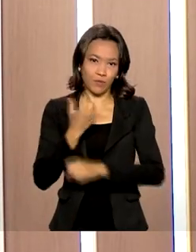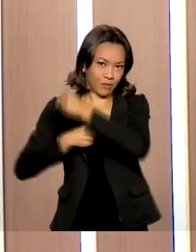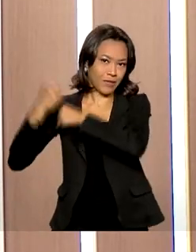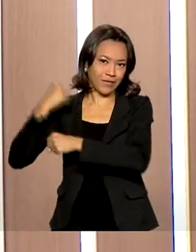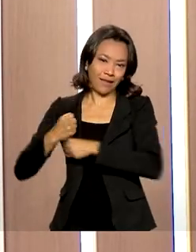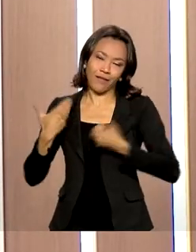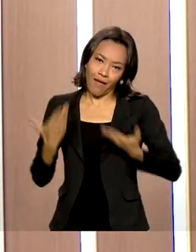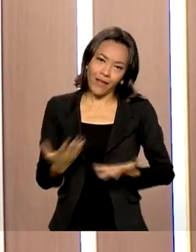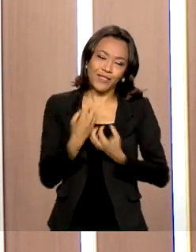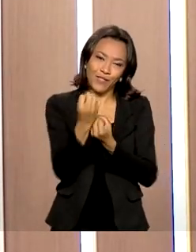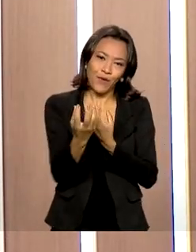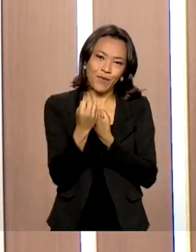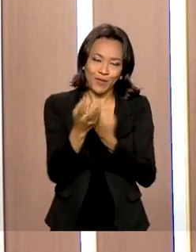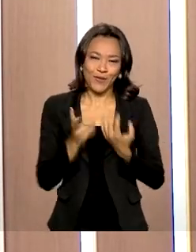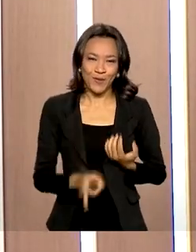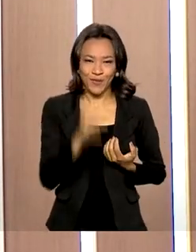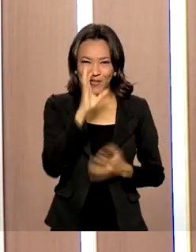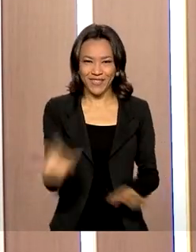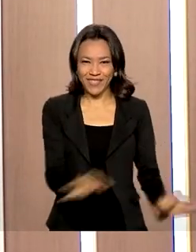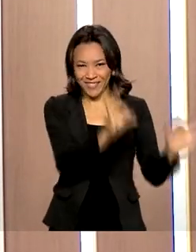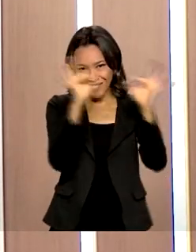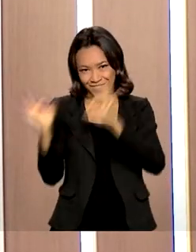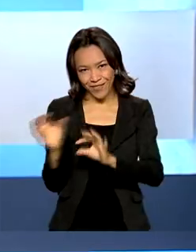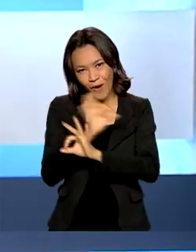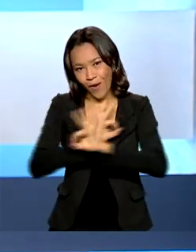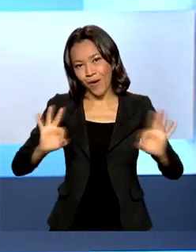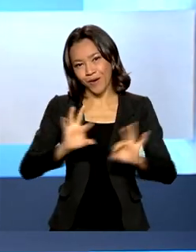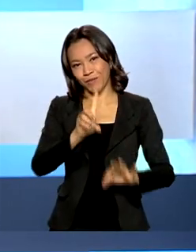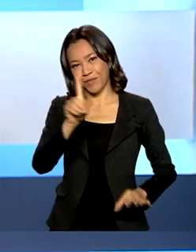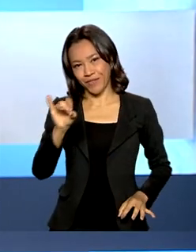Essa informação que nós tínhamos para hoje, continue conosco e tenha um ótimo dia.